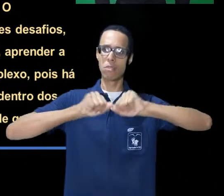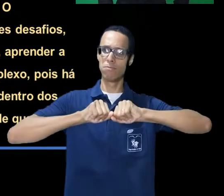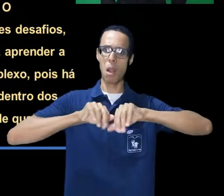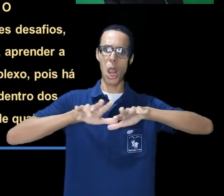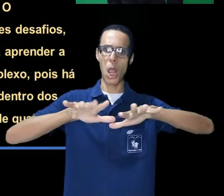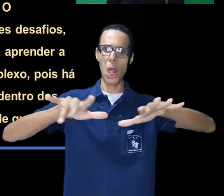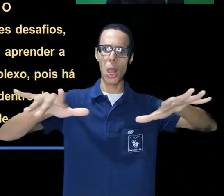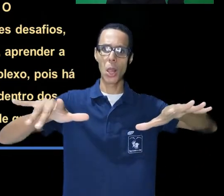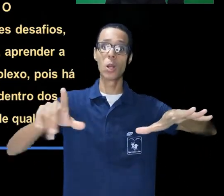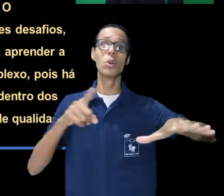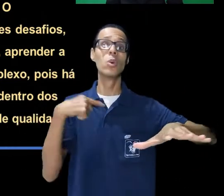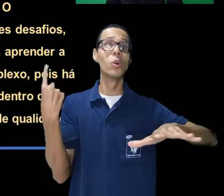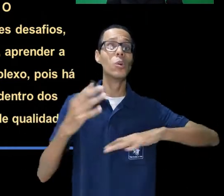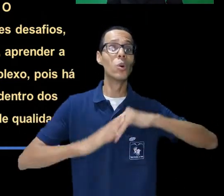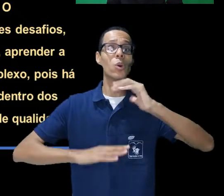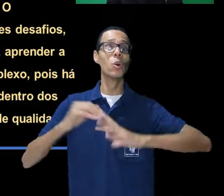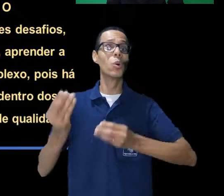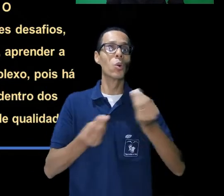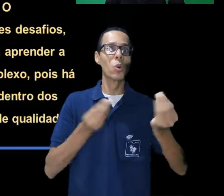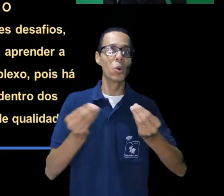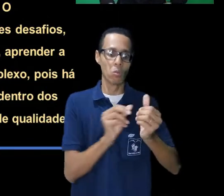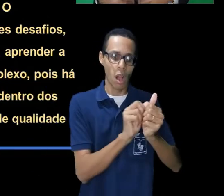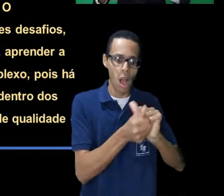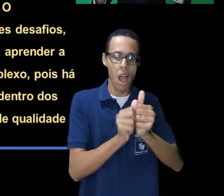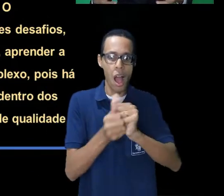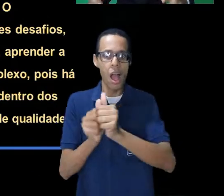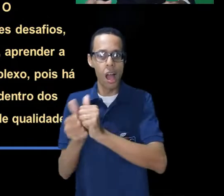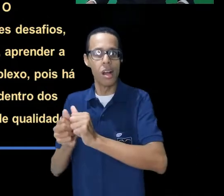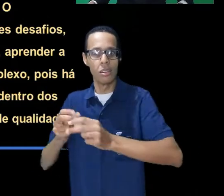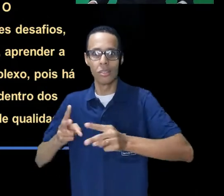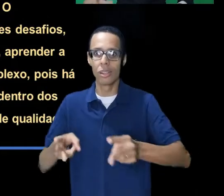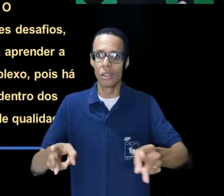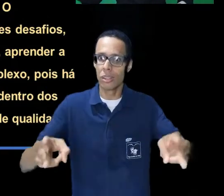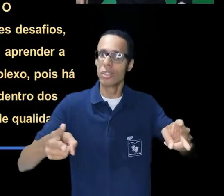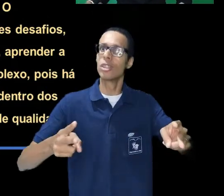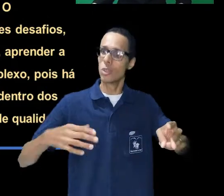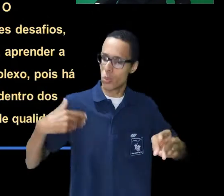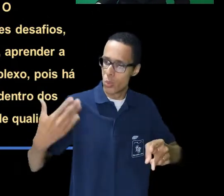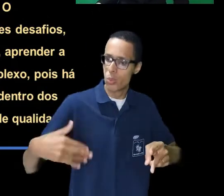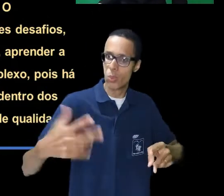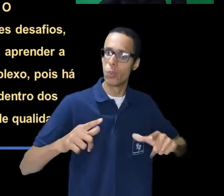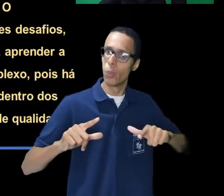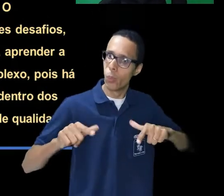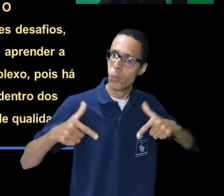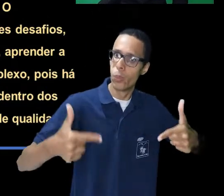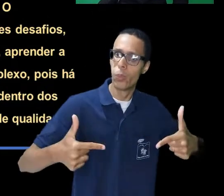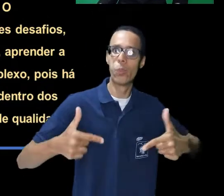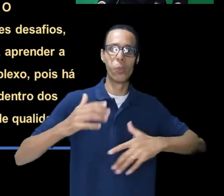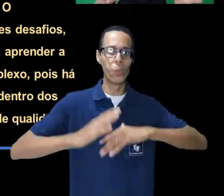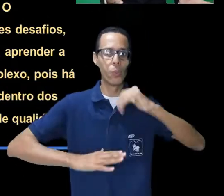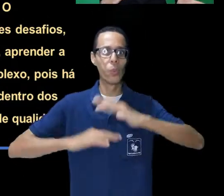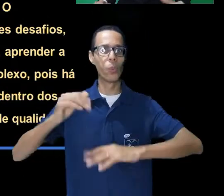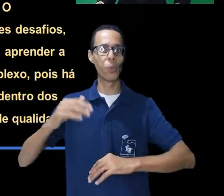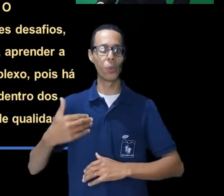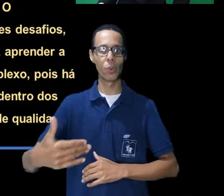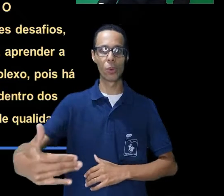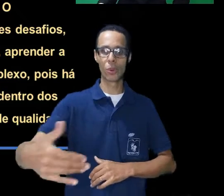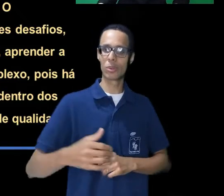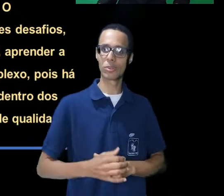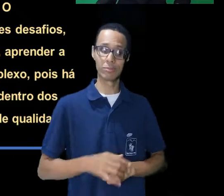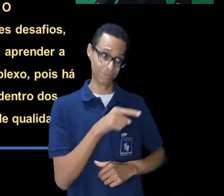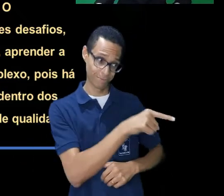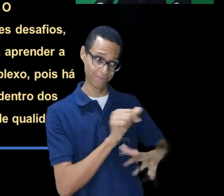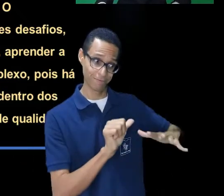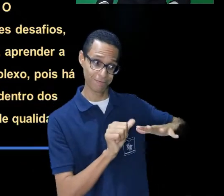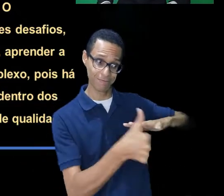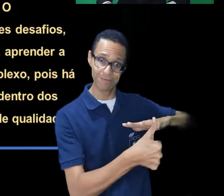assim que foi noticiado a pandemia. E ainda estamos nos adaptando com as demandas diárias. O profissional que atua